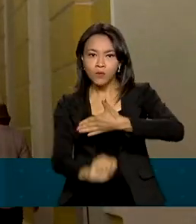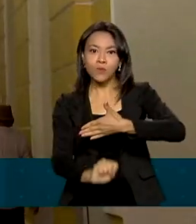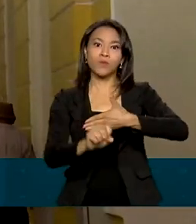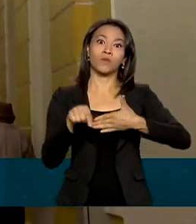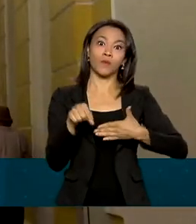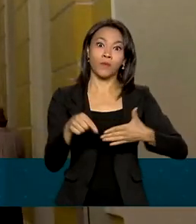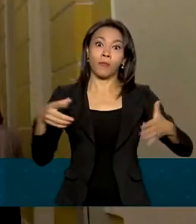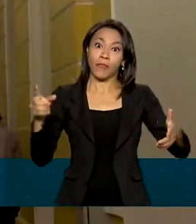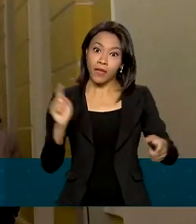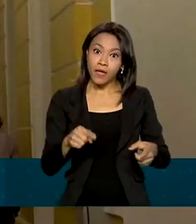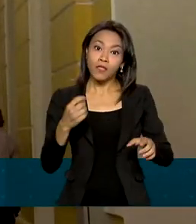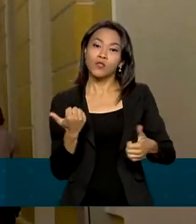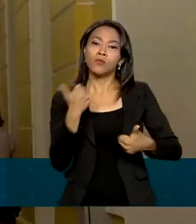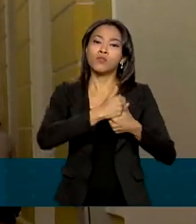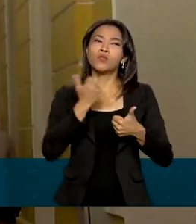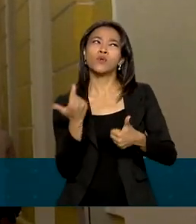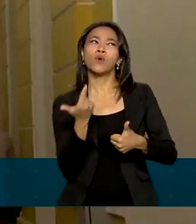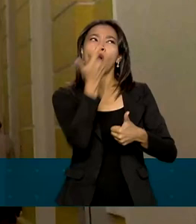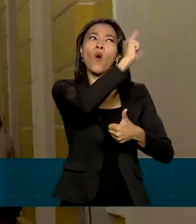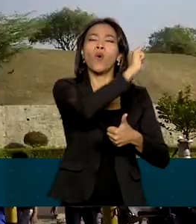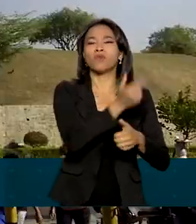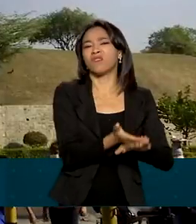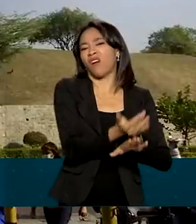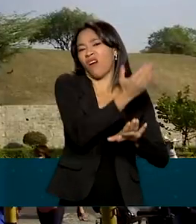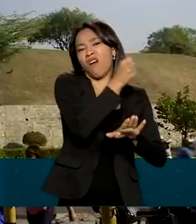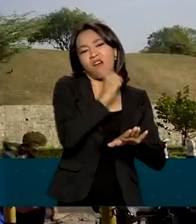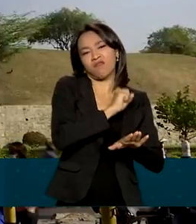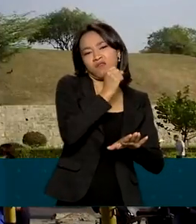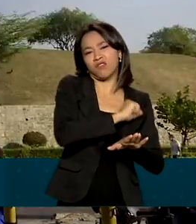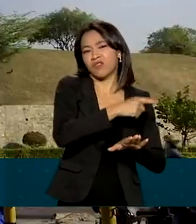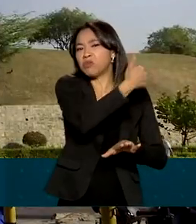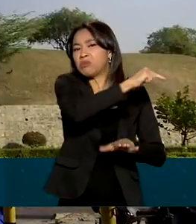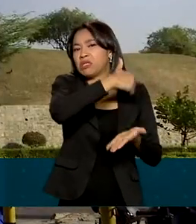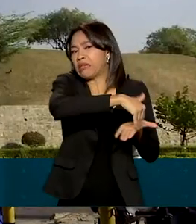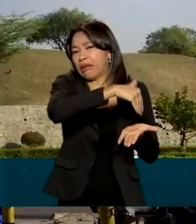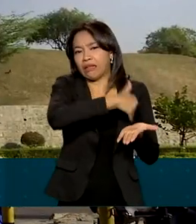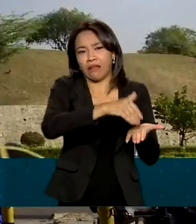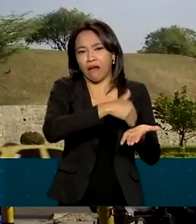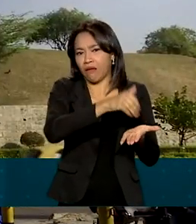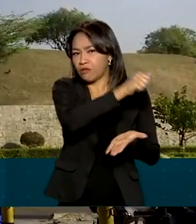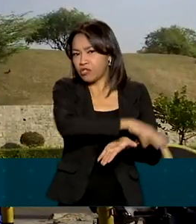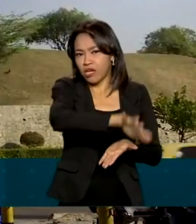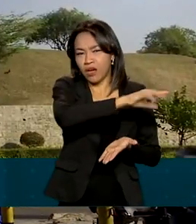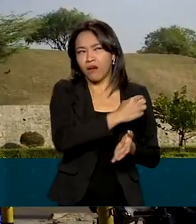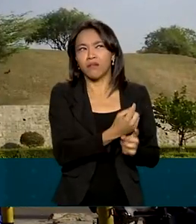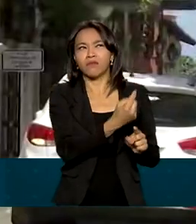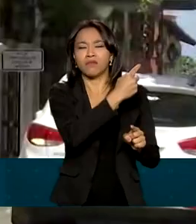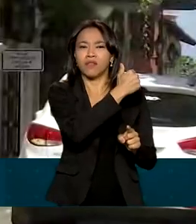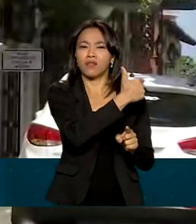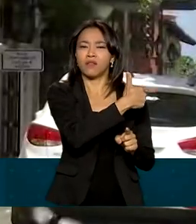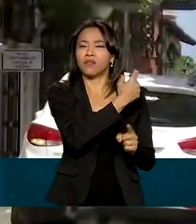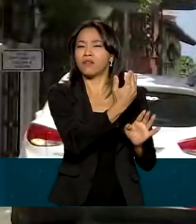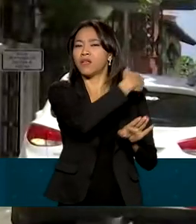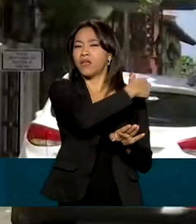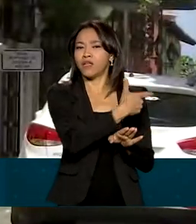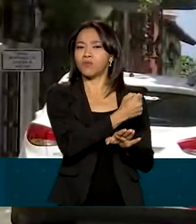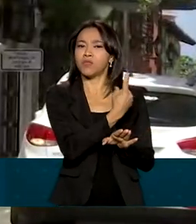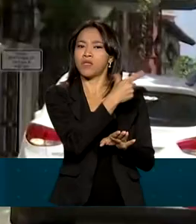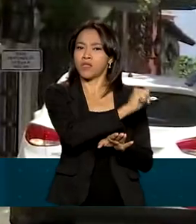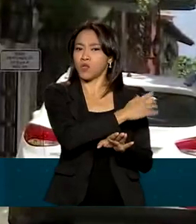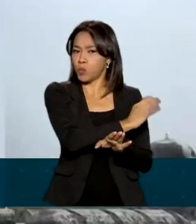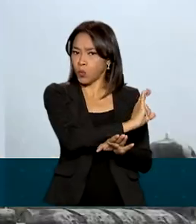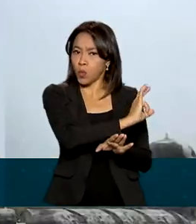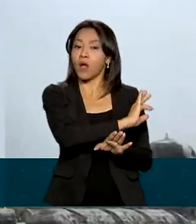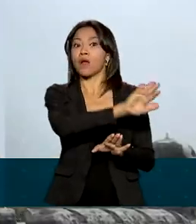União das Nações Sul-Americanas, antigo Nassu, que estava sem secretário-geral desde o ano de 2017. Além do anfitrião, o